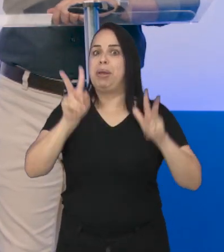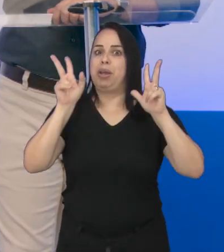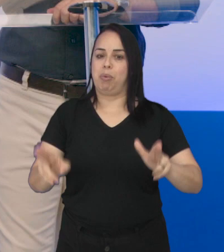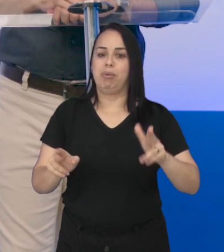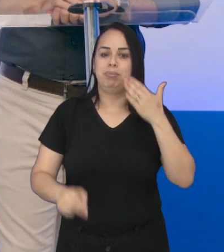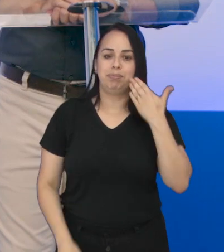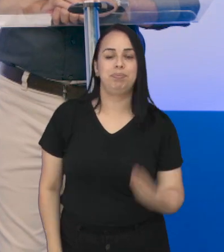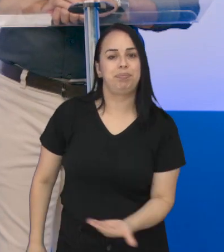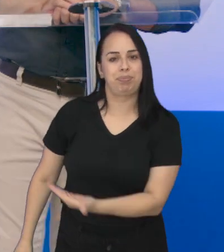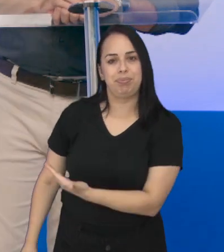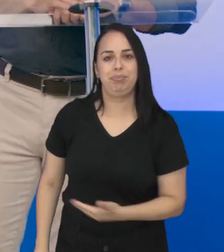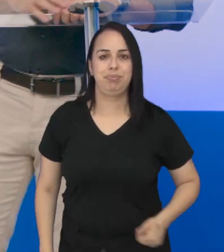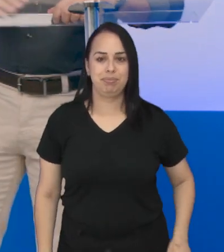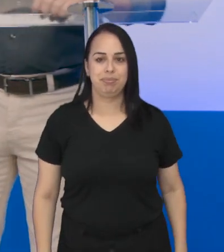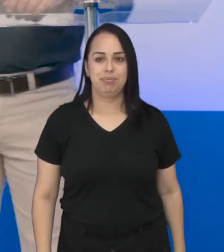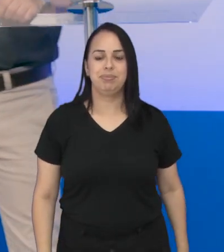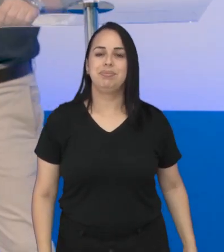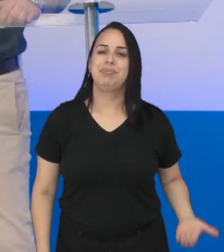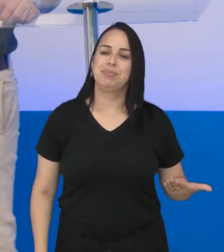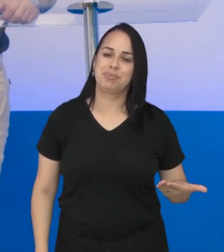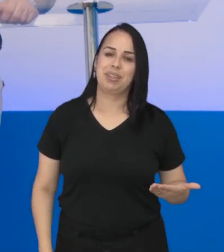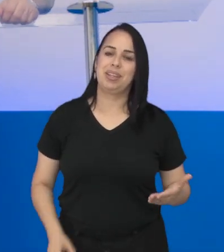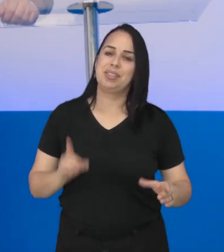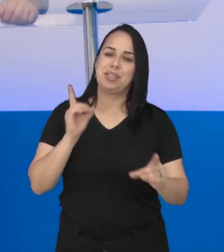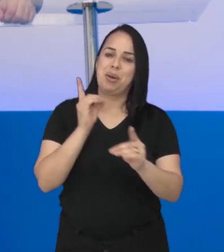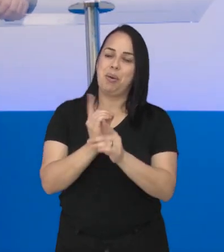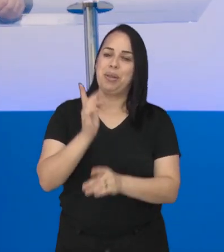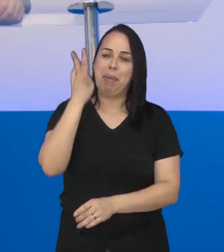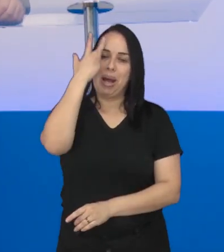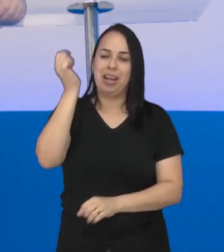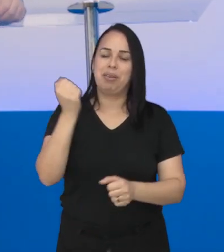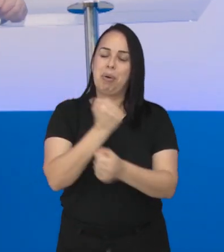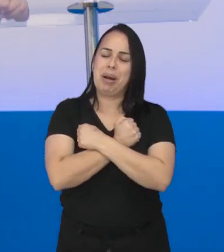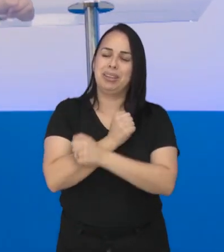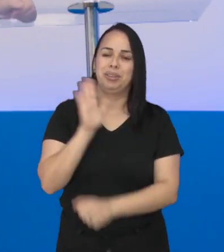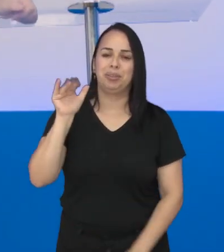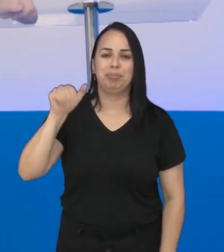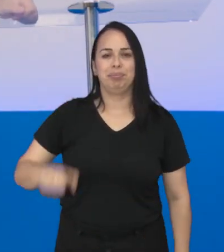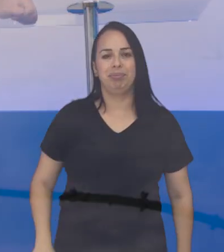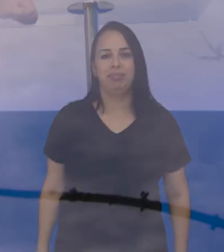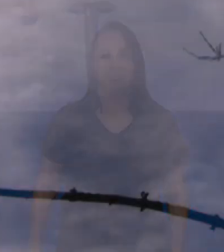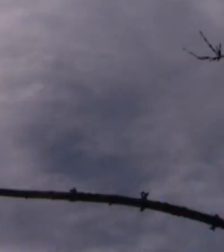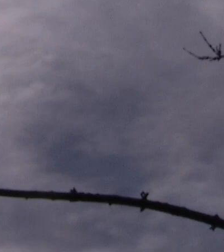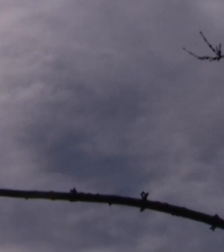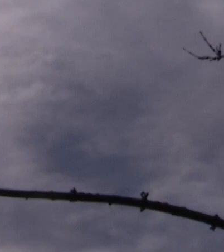mesmo endereço. É o TV Câmara SJC. A gente se encontra amanhã. Um abraço!